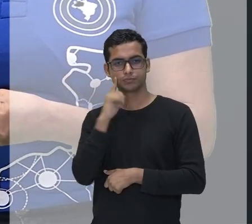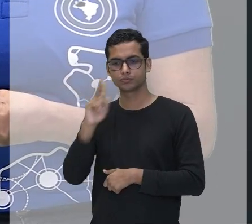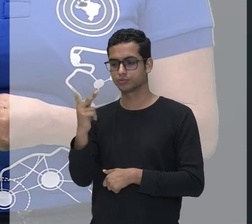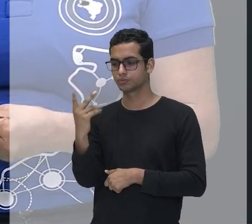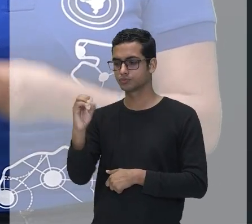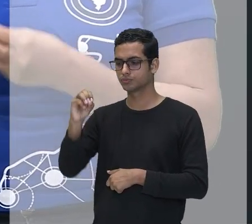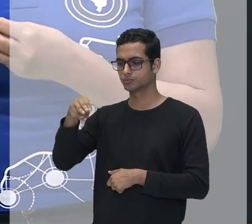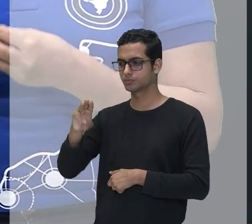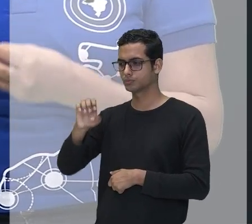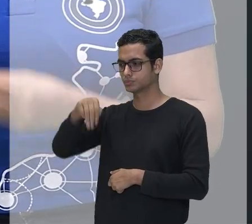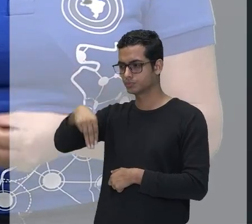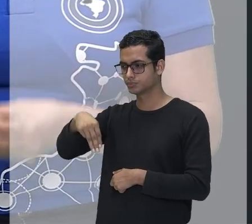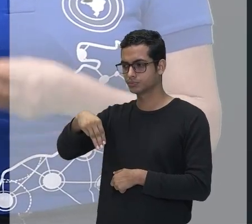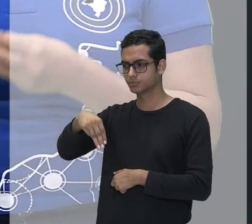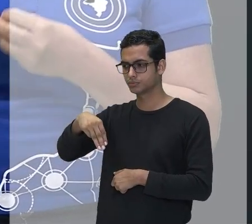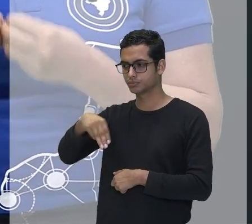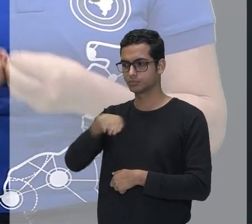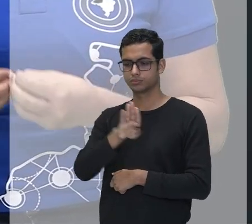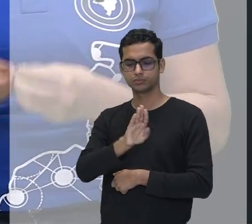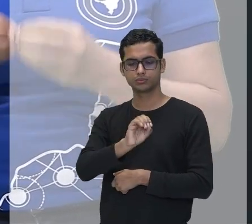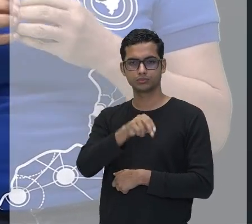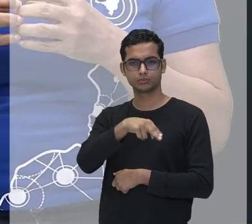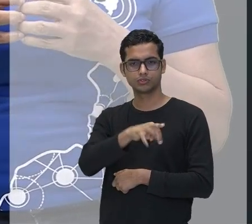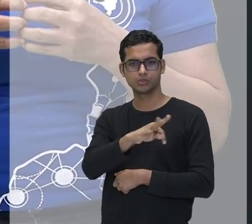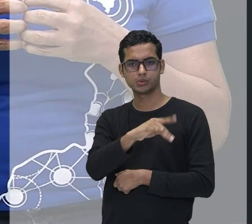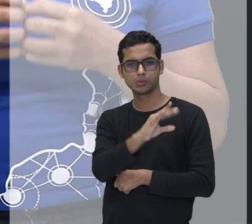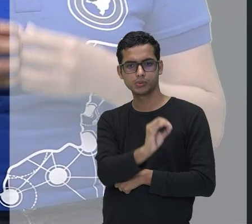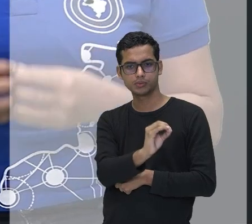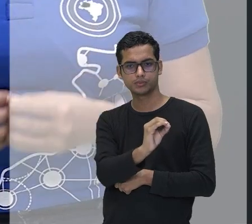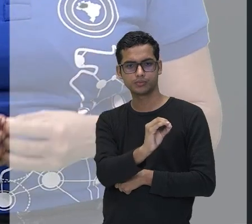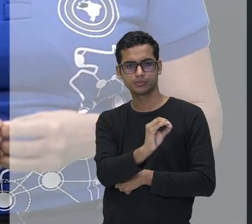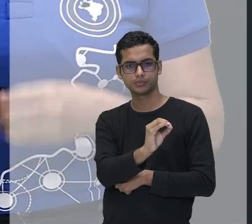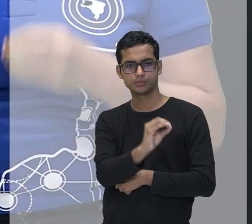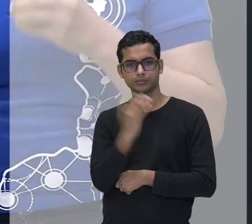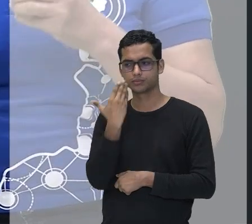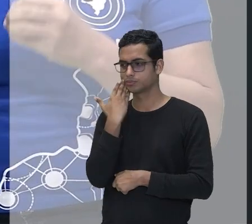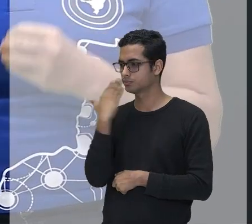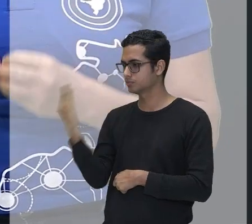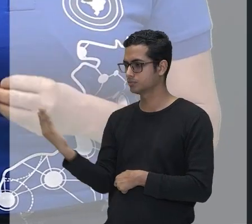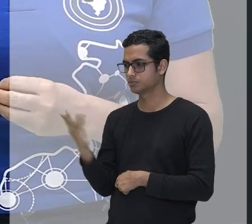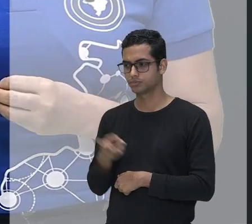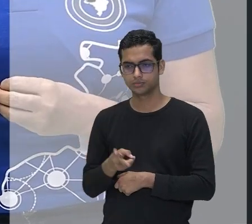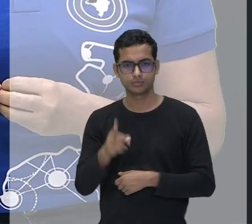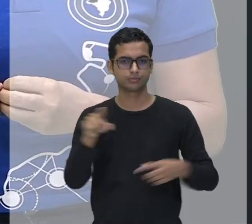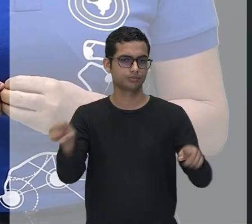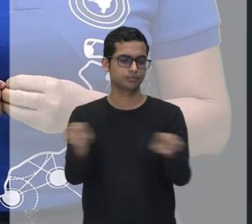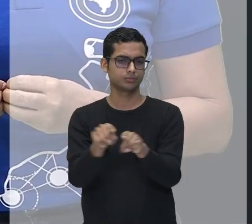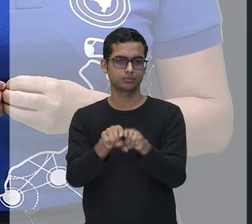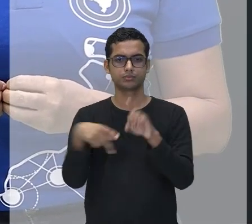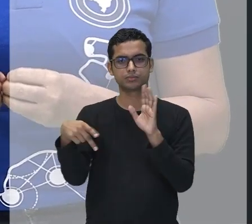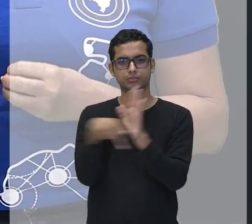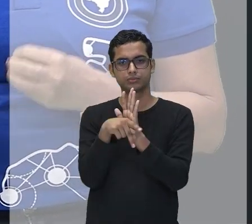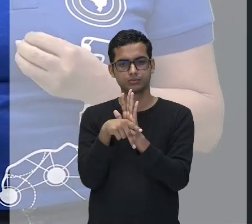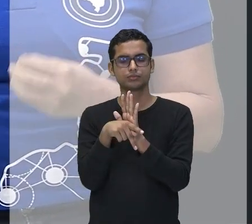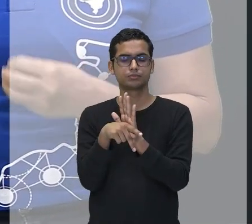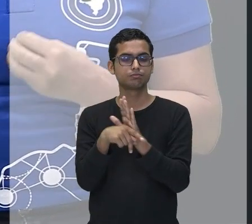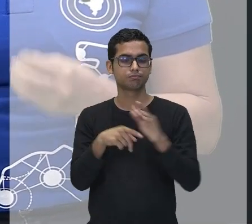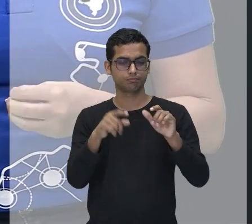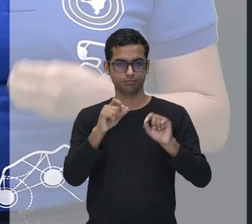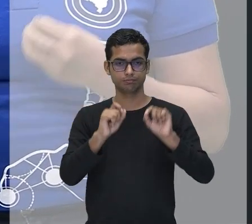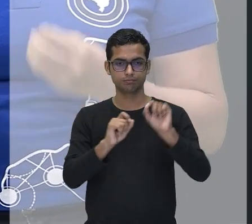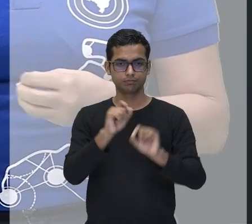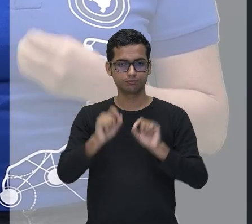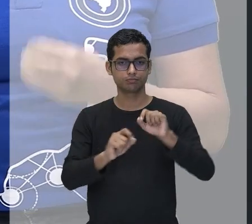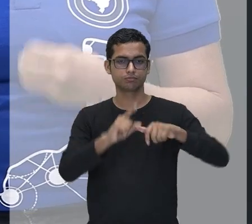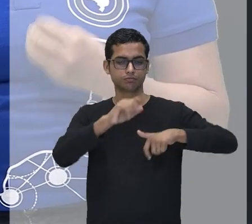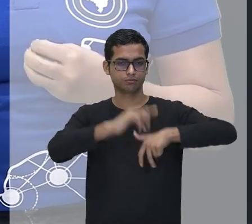adjetivo, também vai estar no singular masculino. É claro que a gente